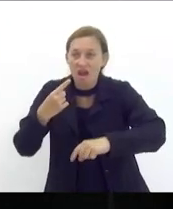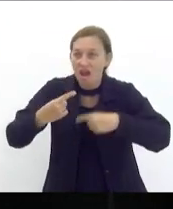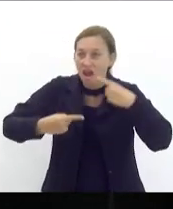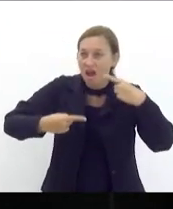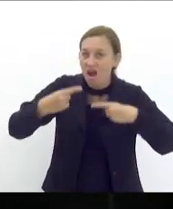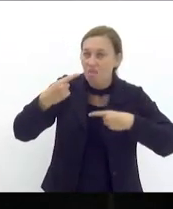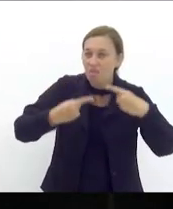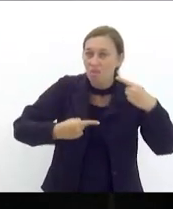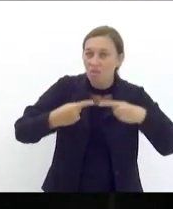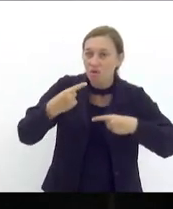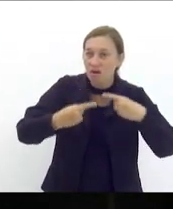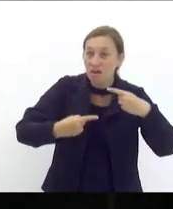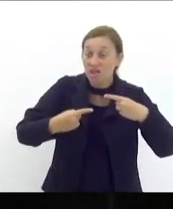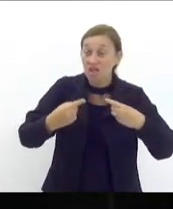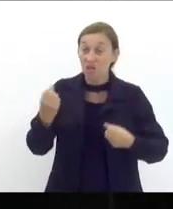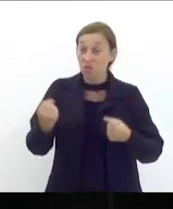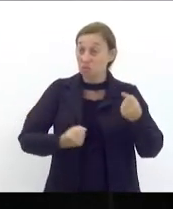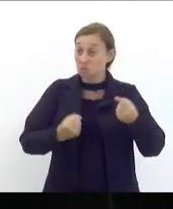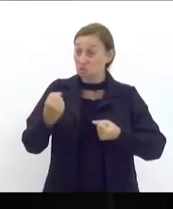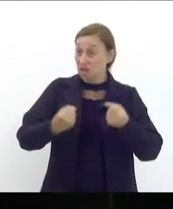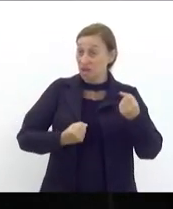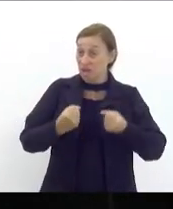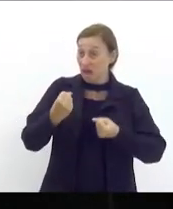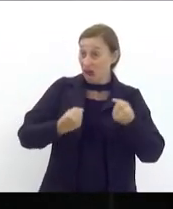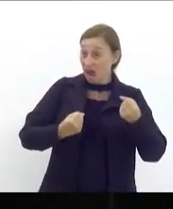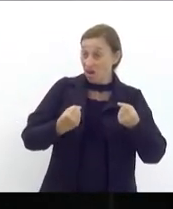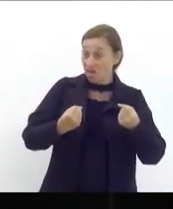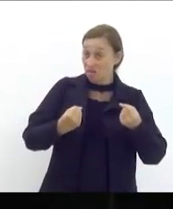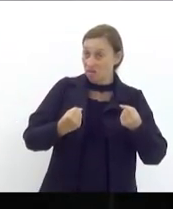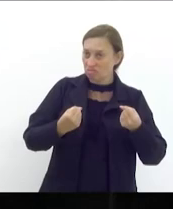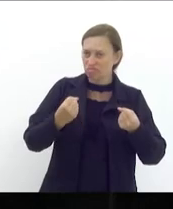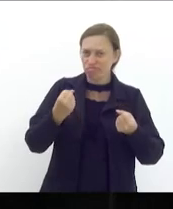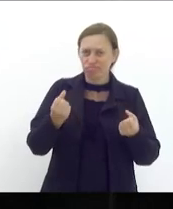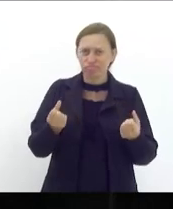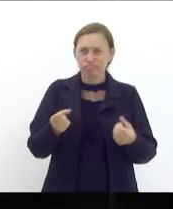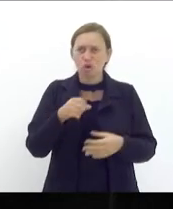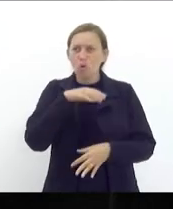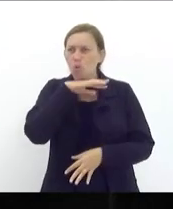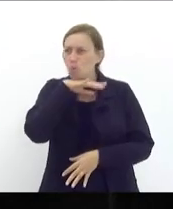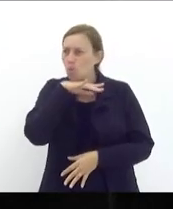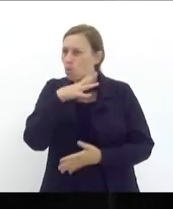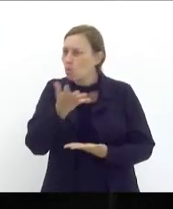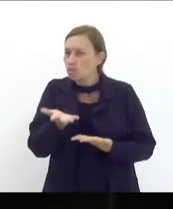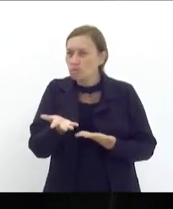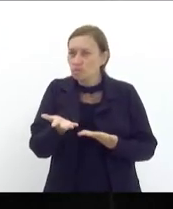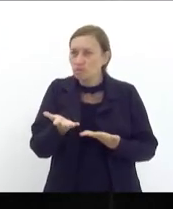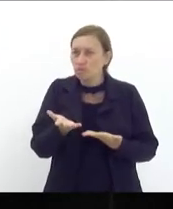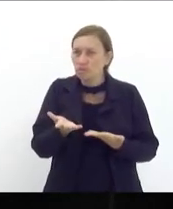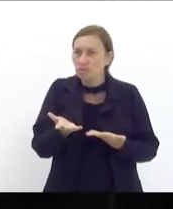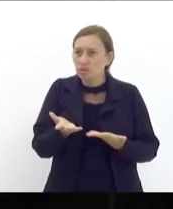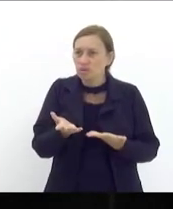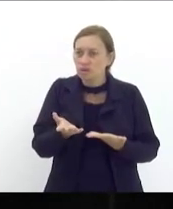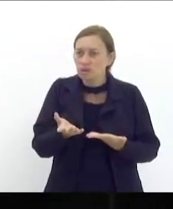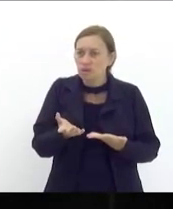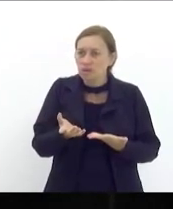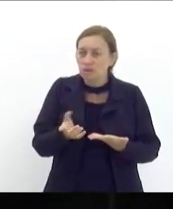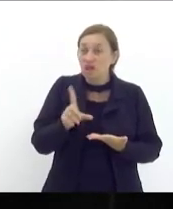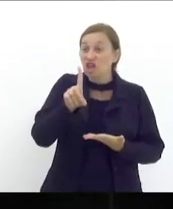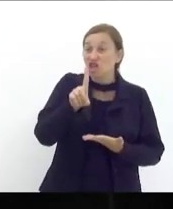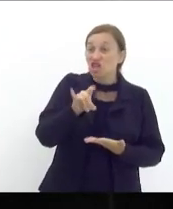carros populares um desastre completo é o Dilmo 2